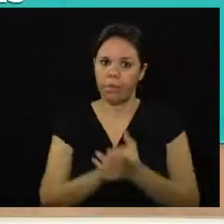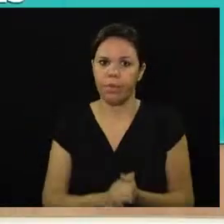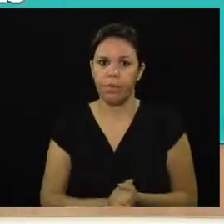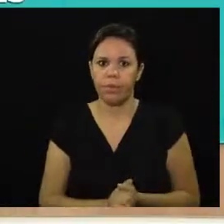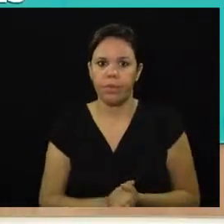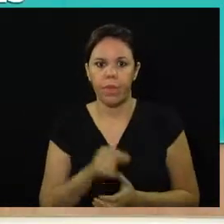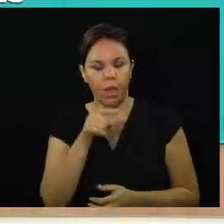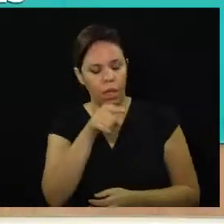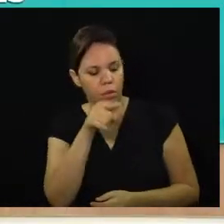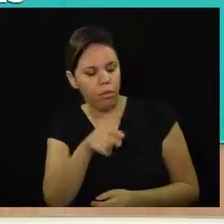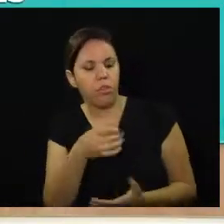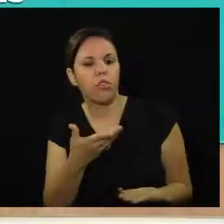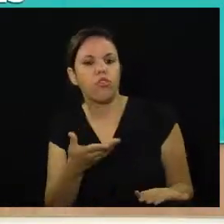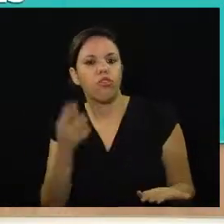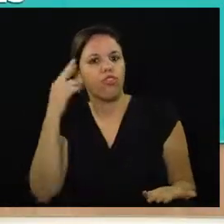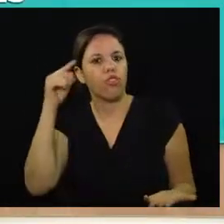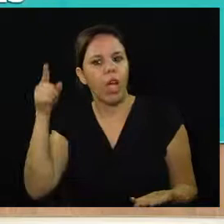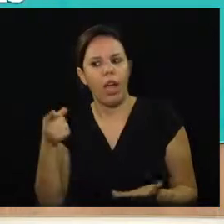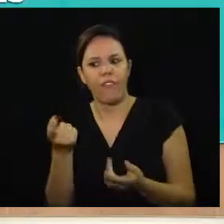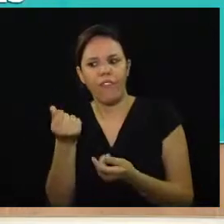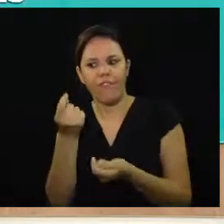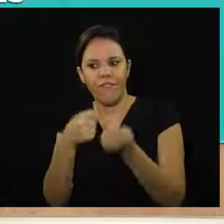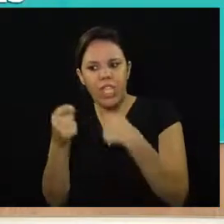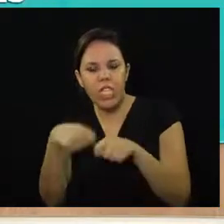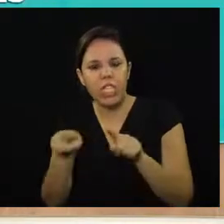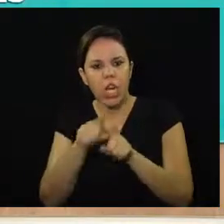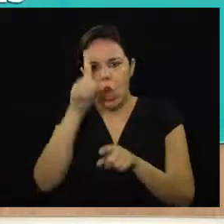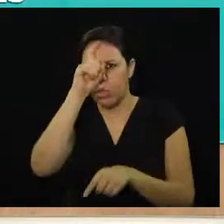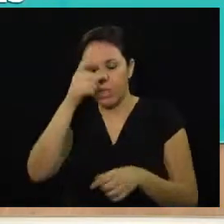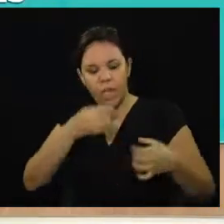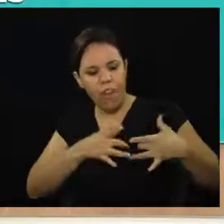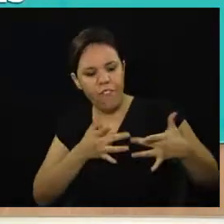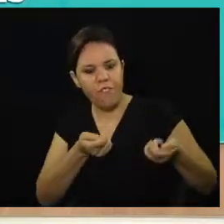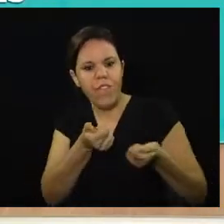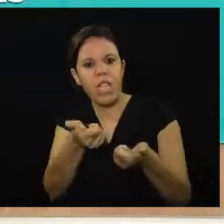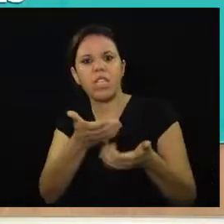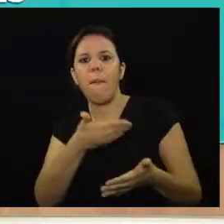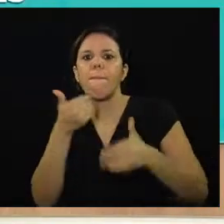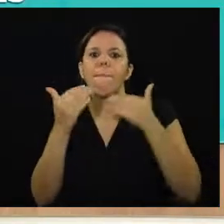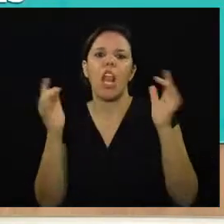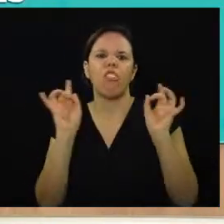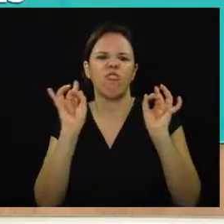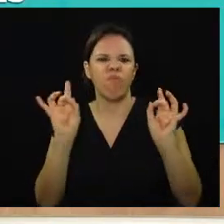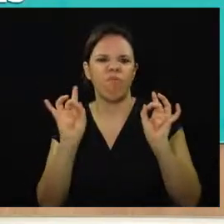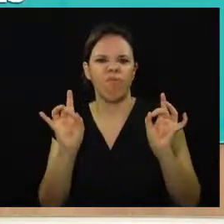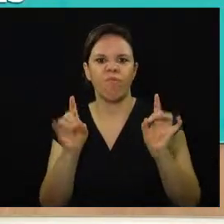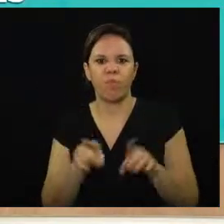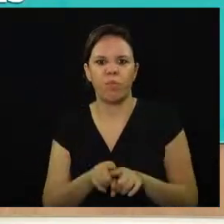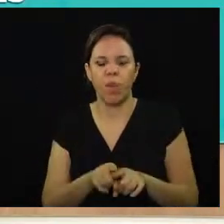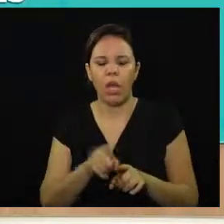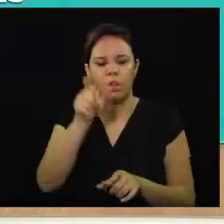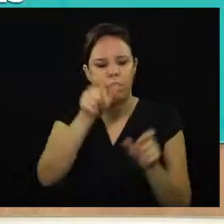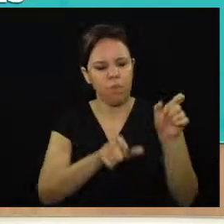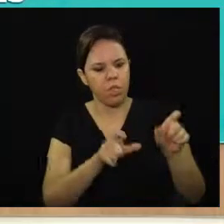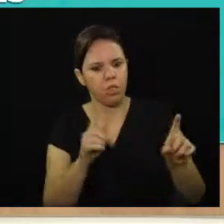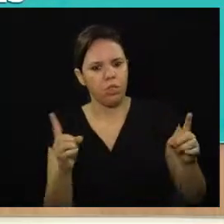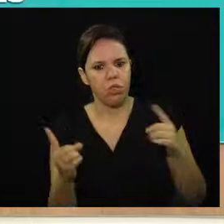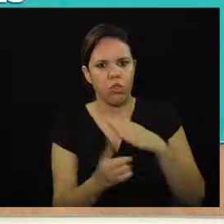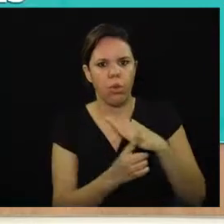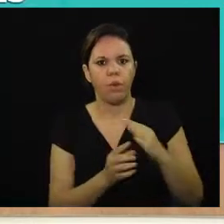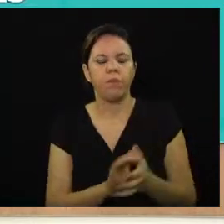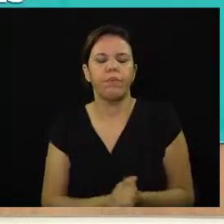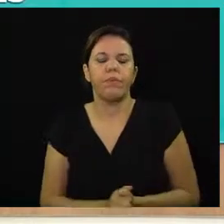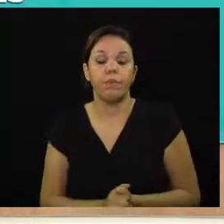superintendente financeiro o hospital vai oferecer o que há de melhor para os pacientes A intenção que é o termo desses